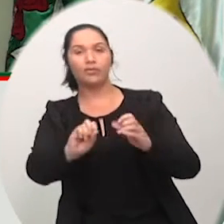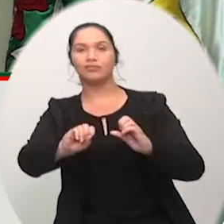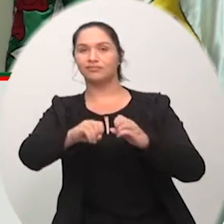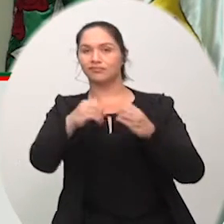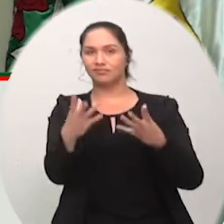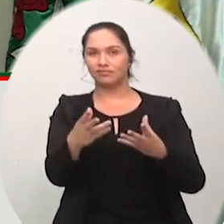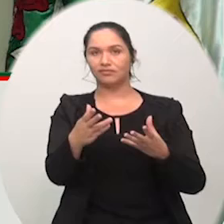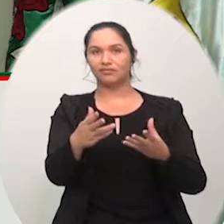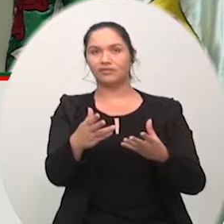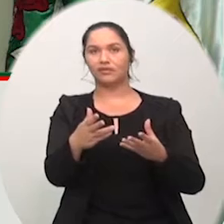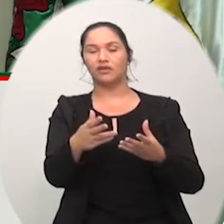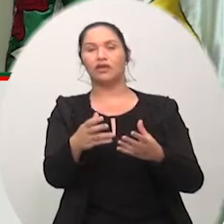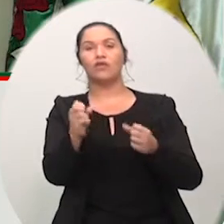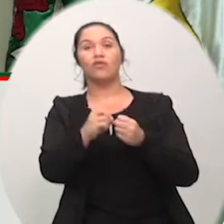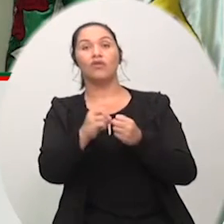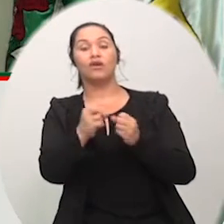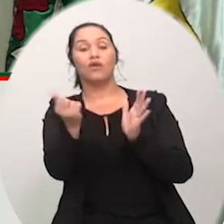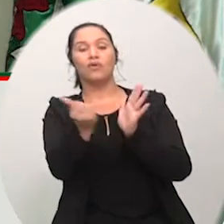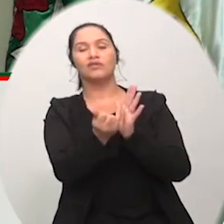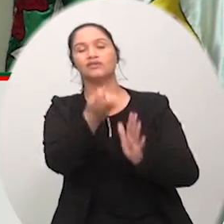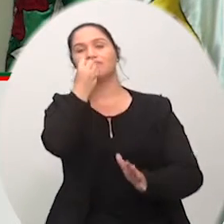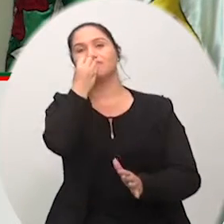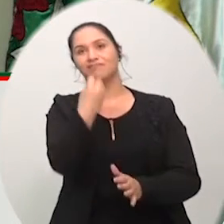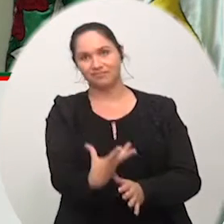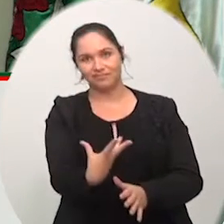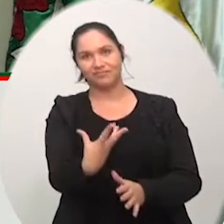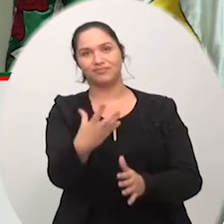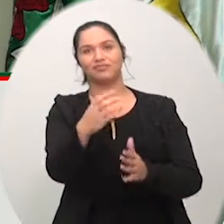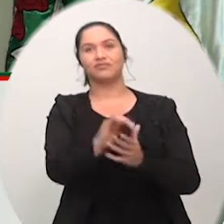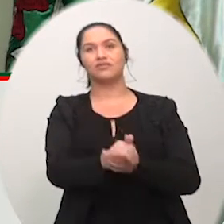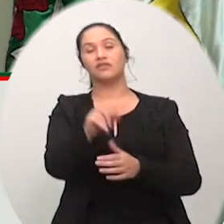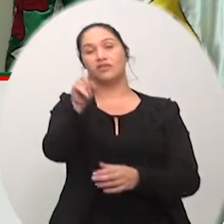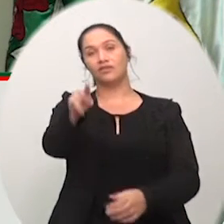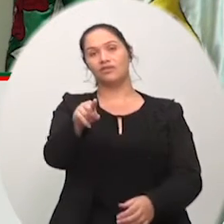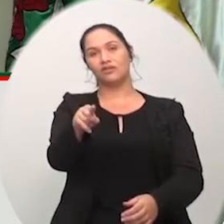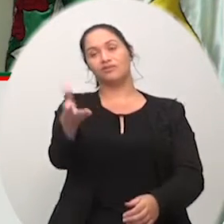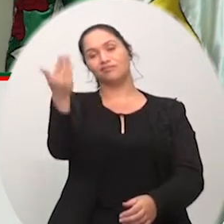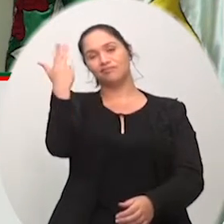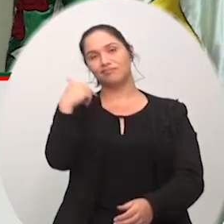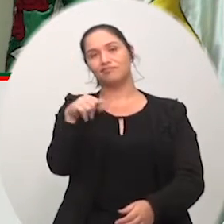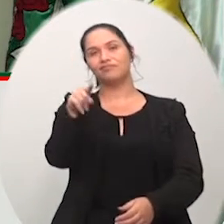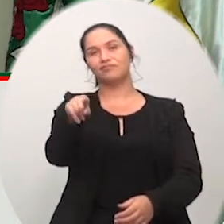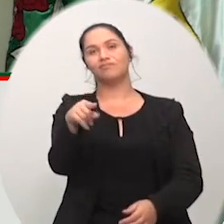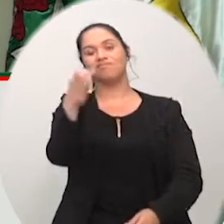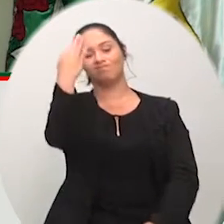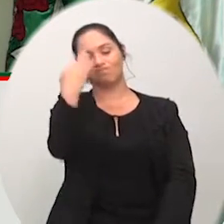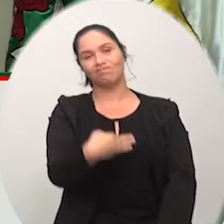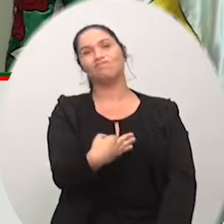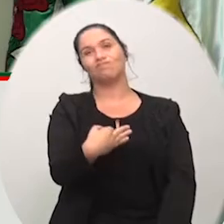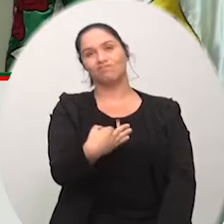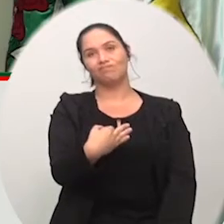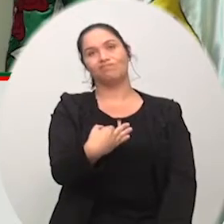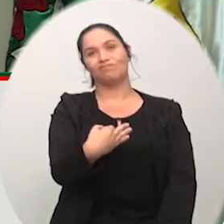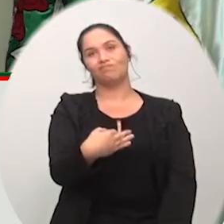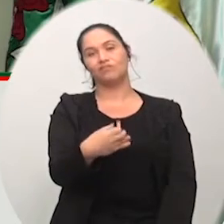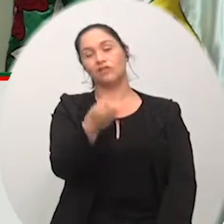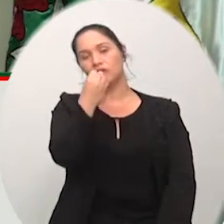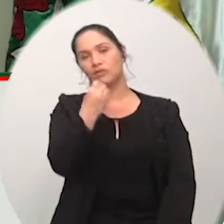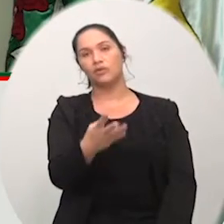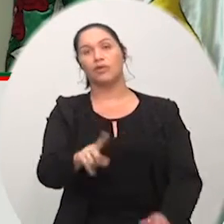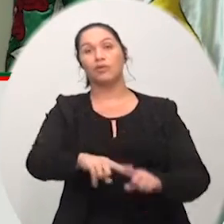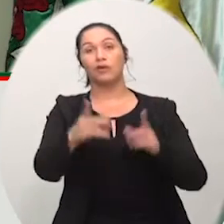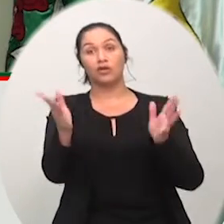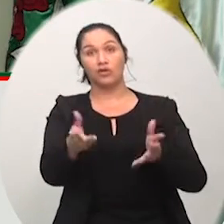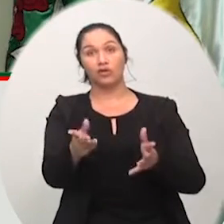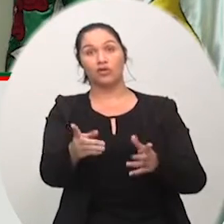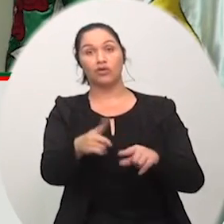vencido, que vai dar tudo certo. E você tinha razão na época, tinha, que bom, por isso que a gente está aqui sempre para fazer o oposto um do outro,